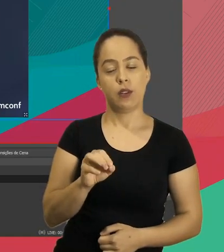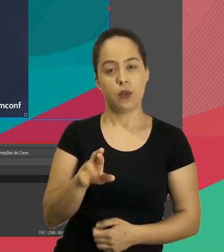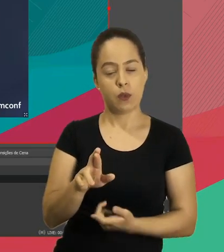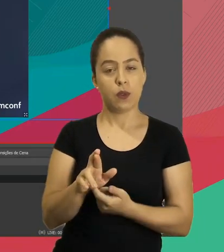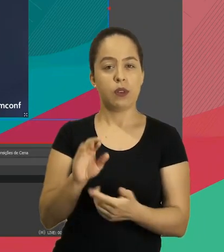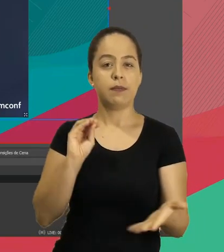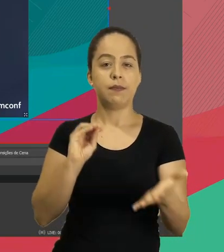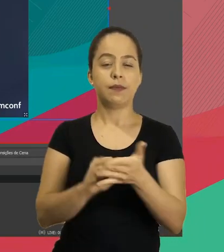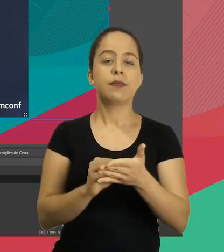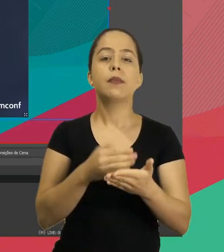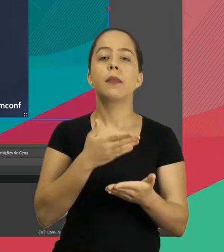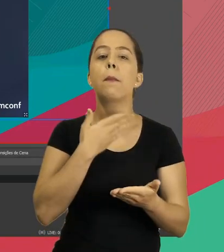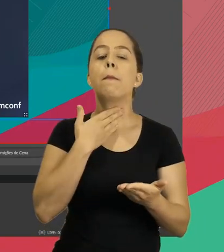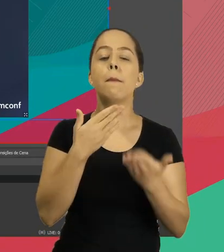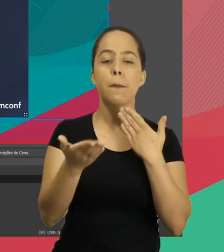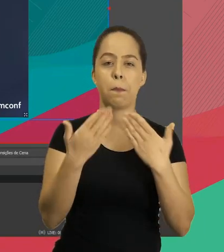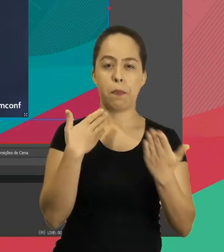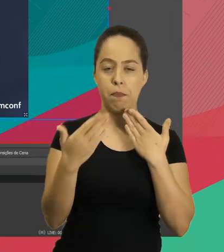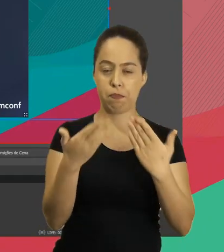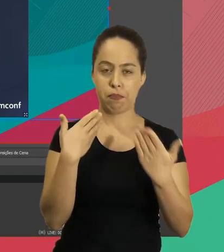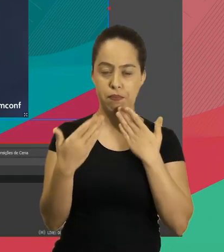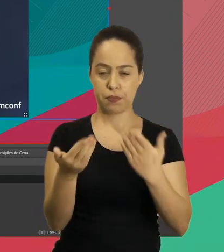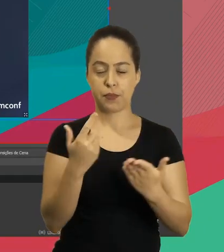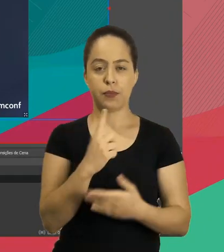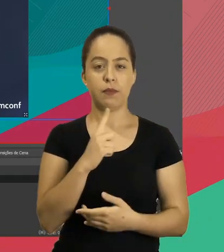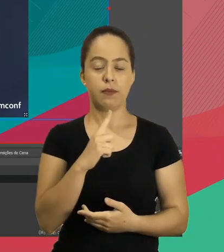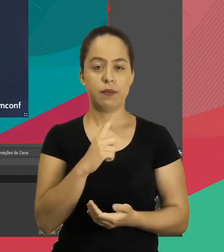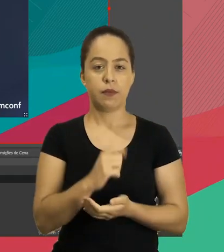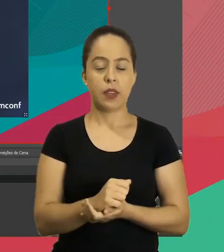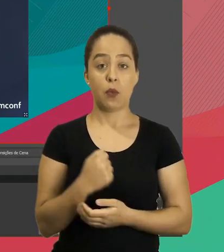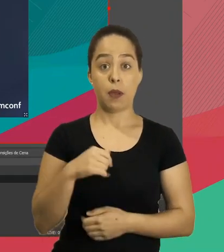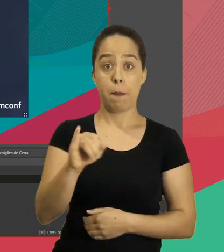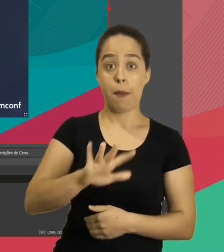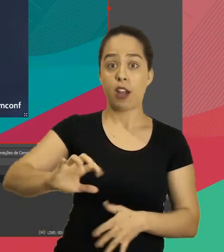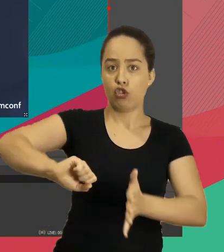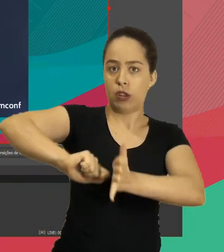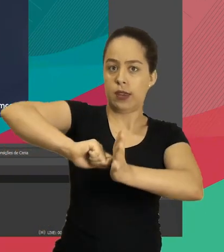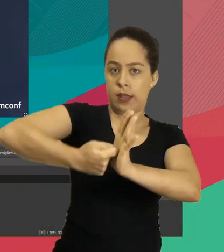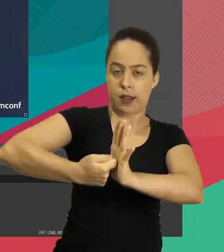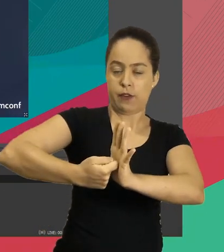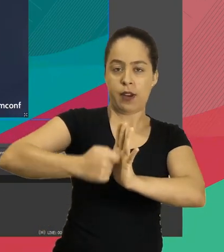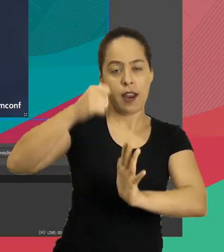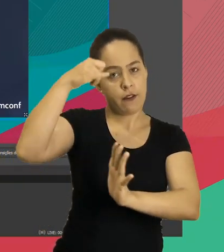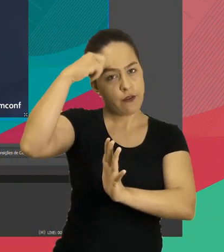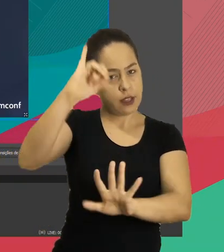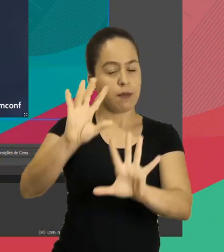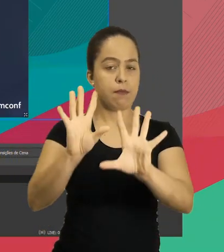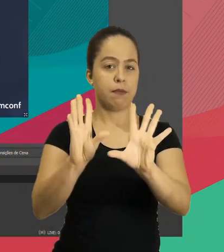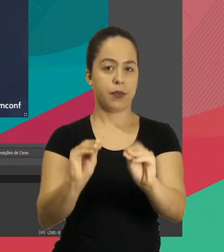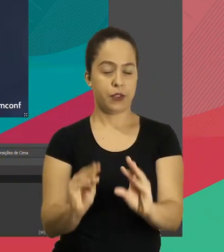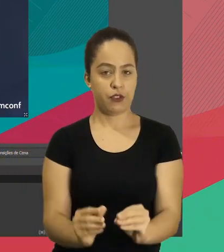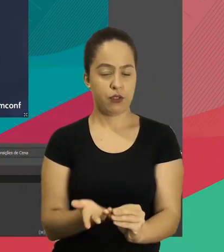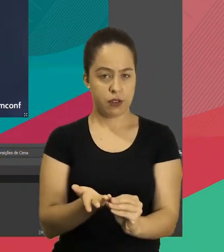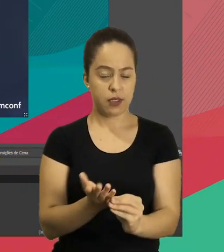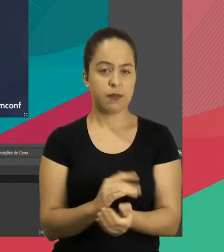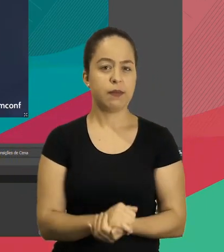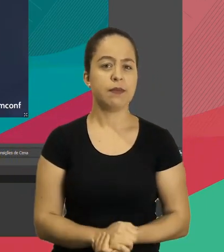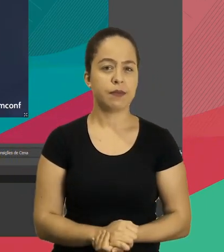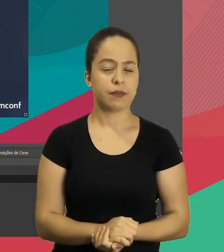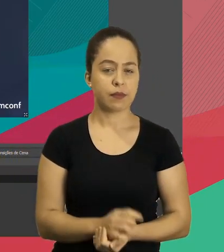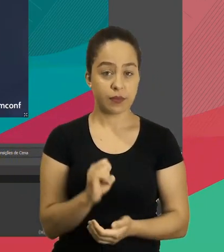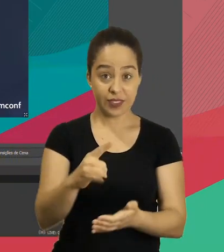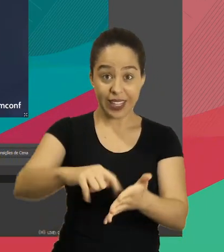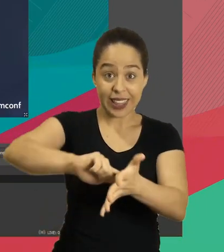de navegador aqui da webconferência para a gente colocar o chat deixa eu travar essa imagem para a gente não mexer nela sem querer